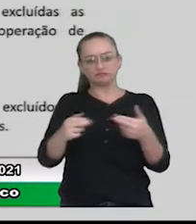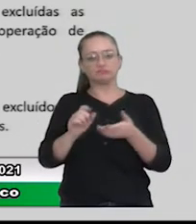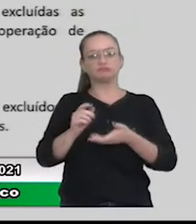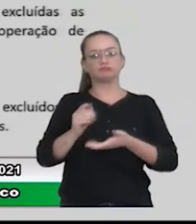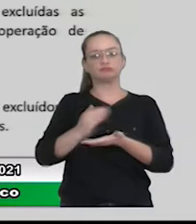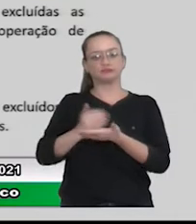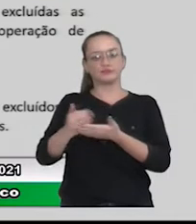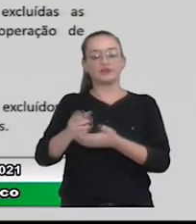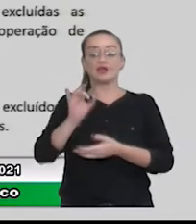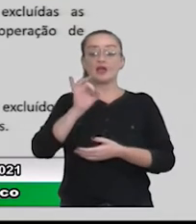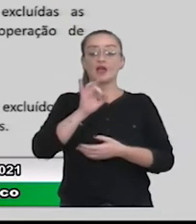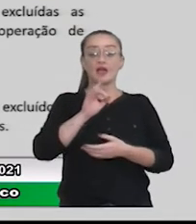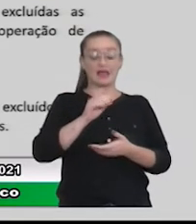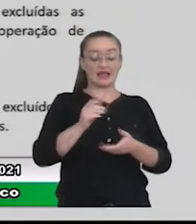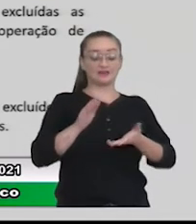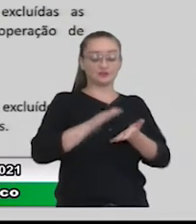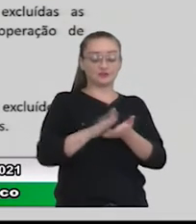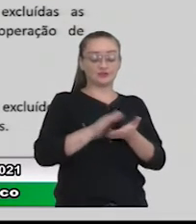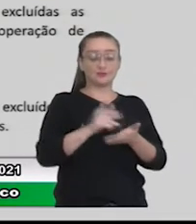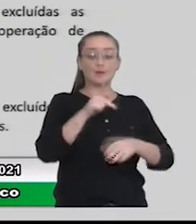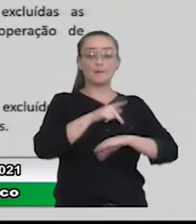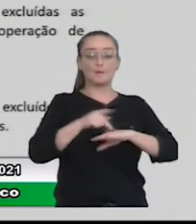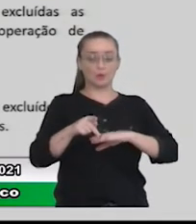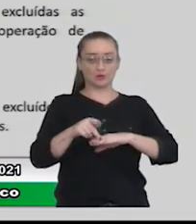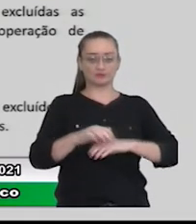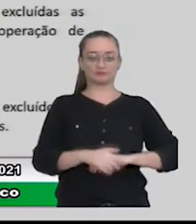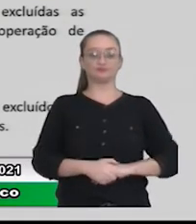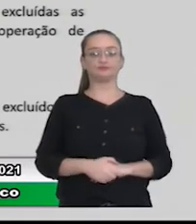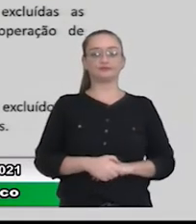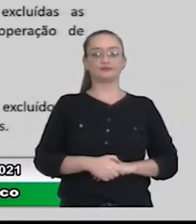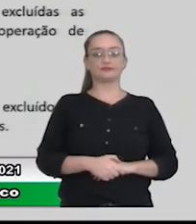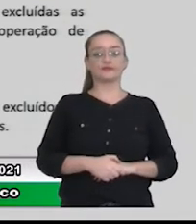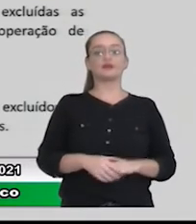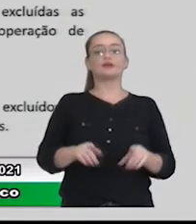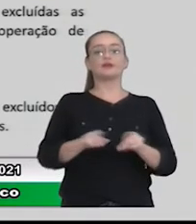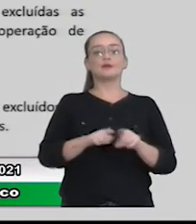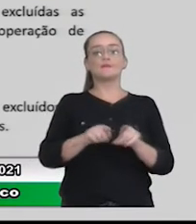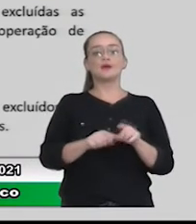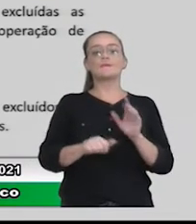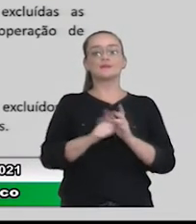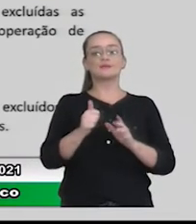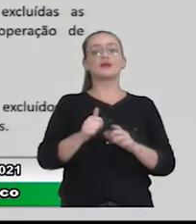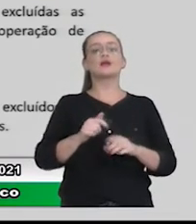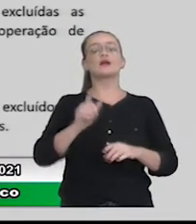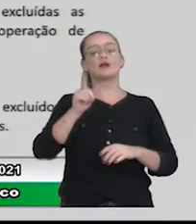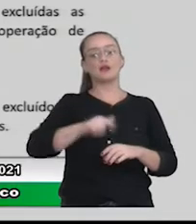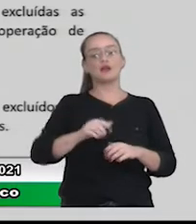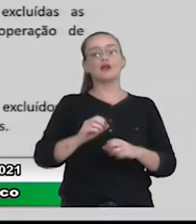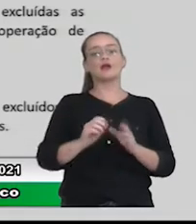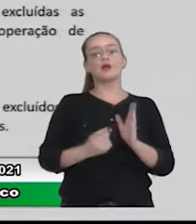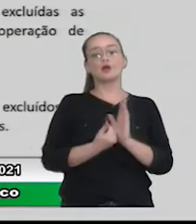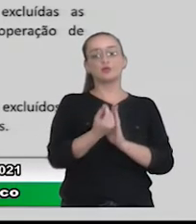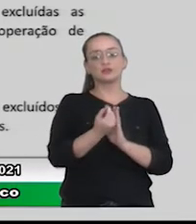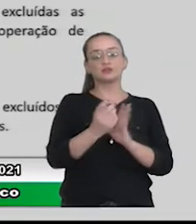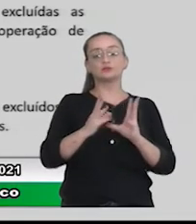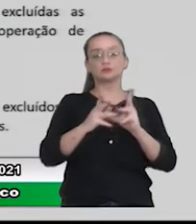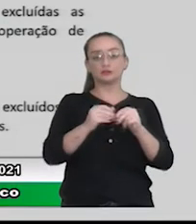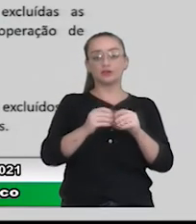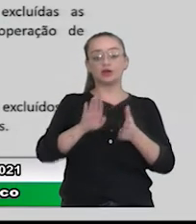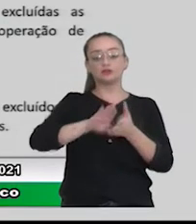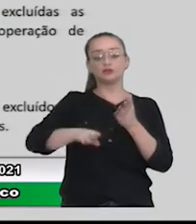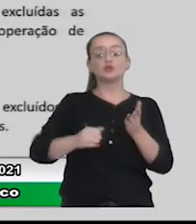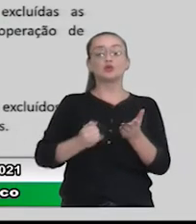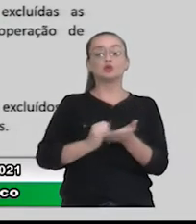despesa pura que a gente fala, que é o poder de arrecadação. E a primária também, é a despesa orçamentária total, excluídos juros, encargos